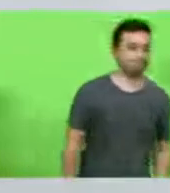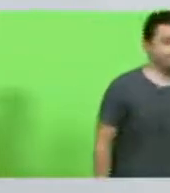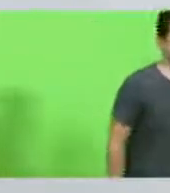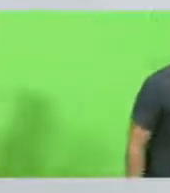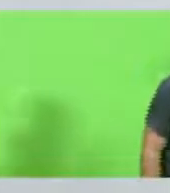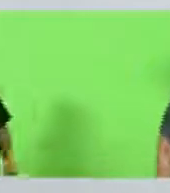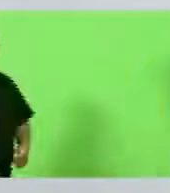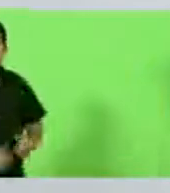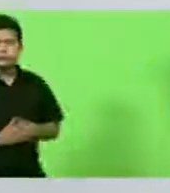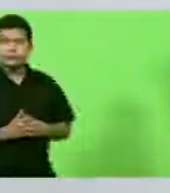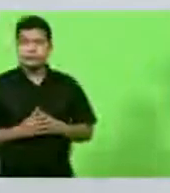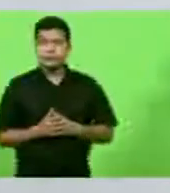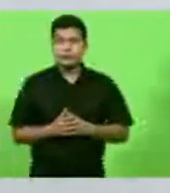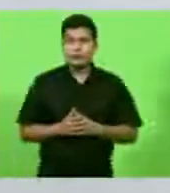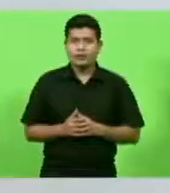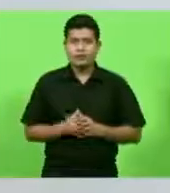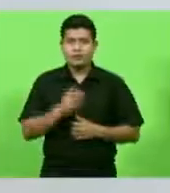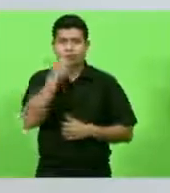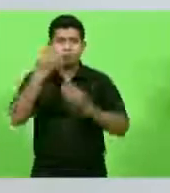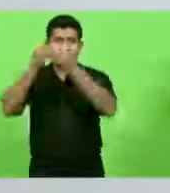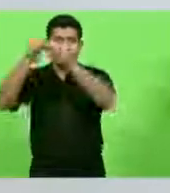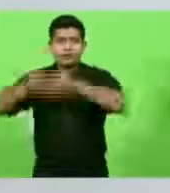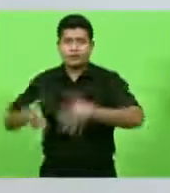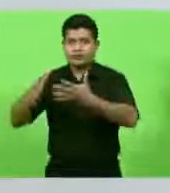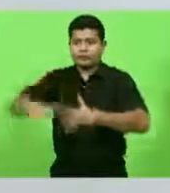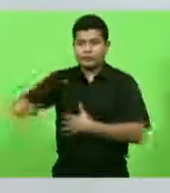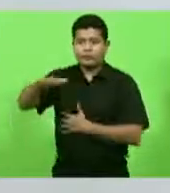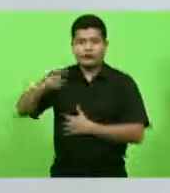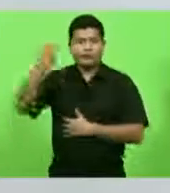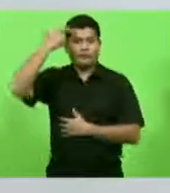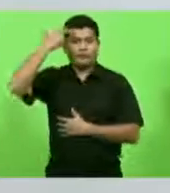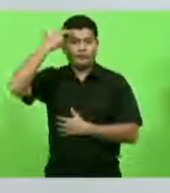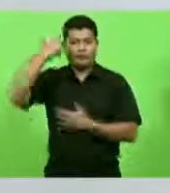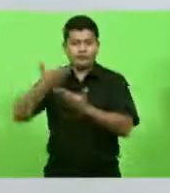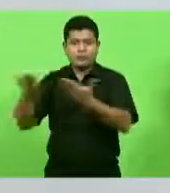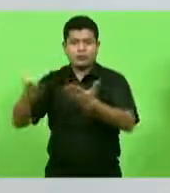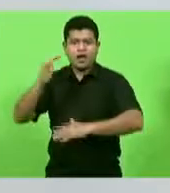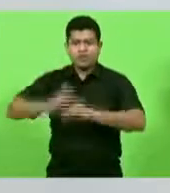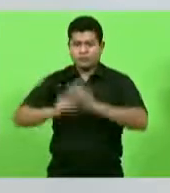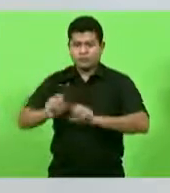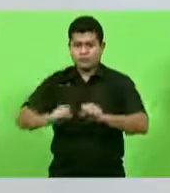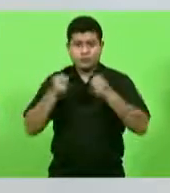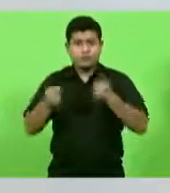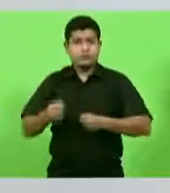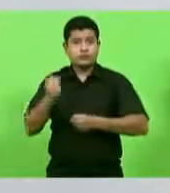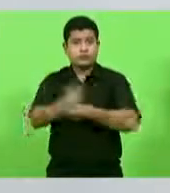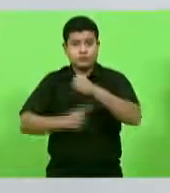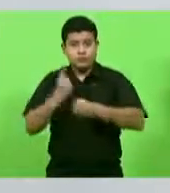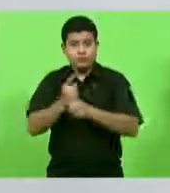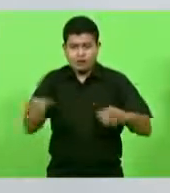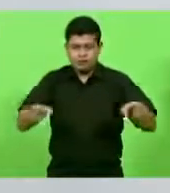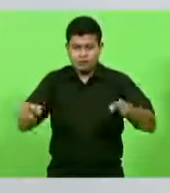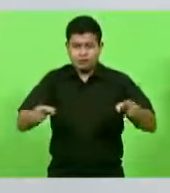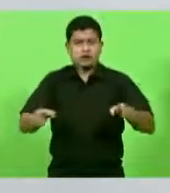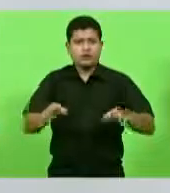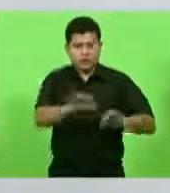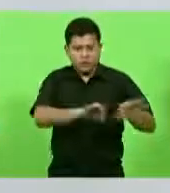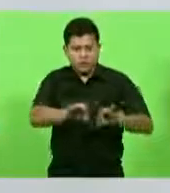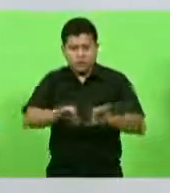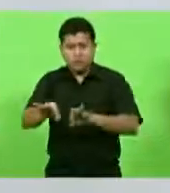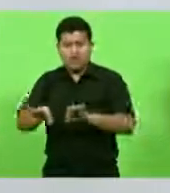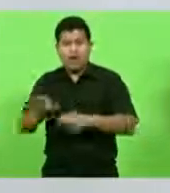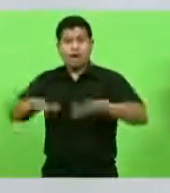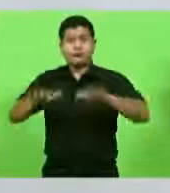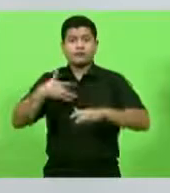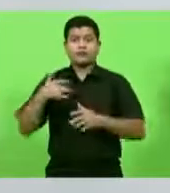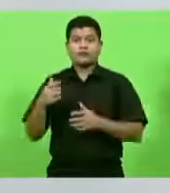provocar uma ruptura, uma lesão, aquilo que é cultural, em toda uma classe, que se preparou o ano inteiro, muitas das vezes, um professor universitário, que nunca teve um